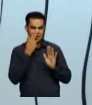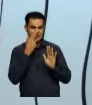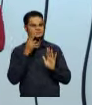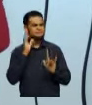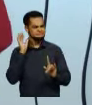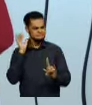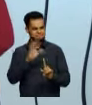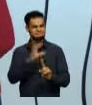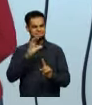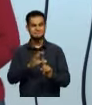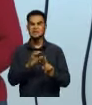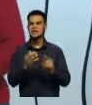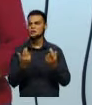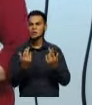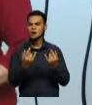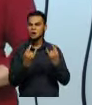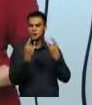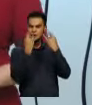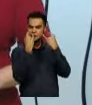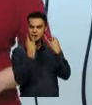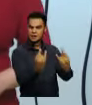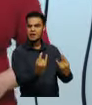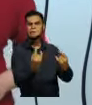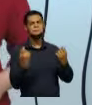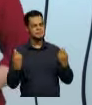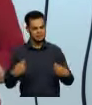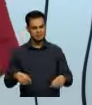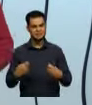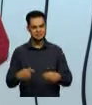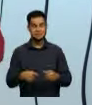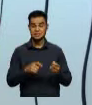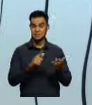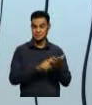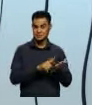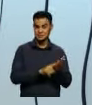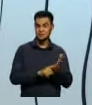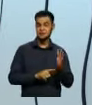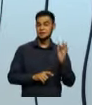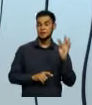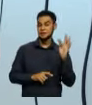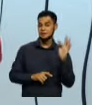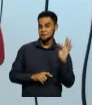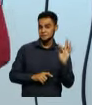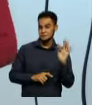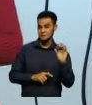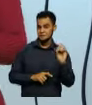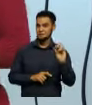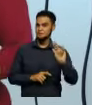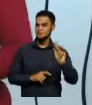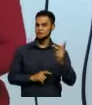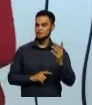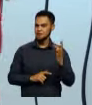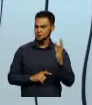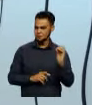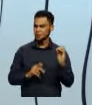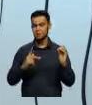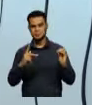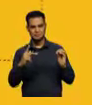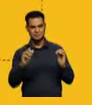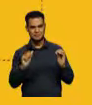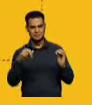Ele tem o folheto e o panfleto. Ele utiliza de uma linguagem apelativa,